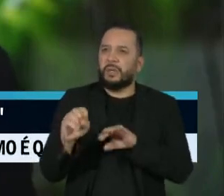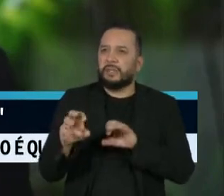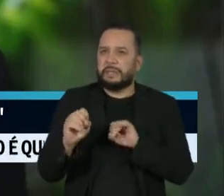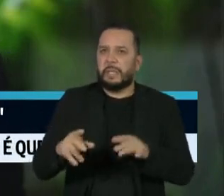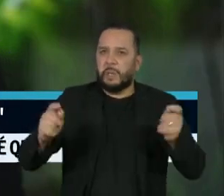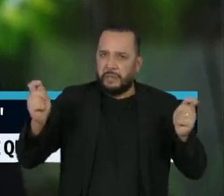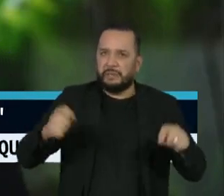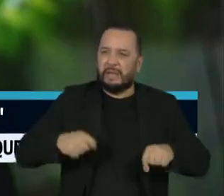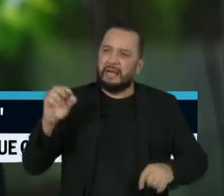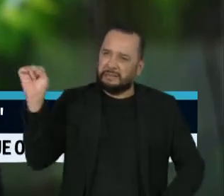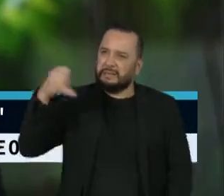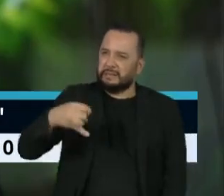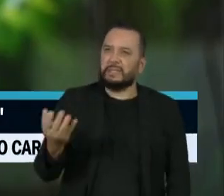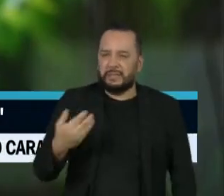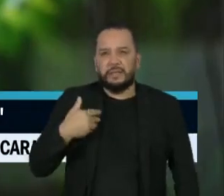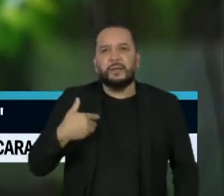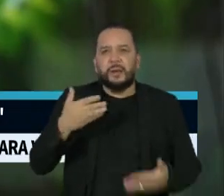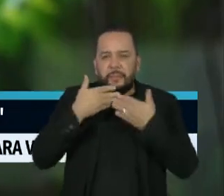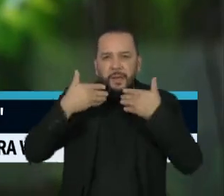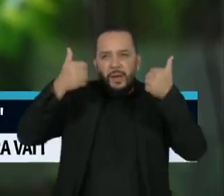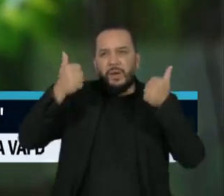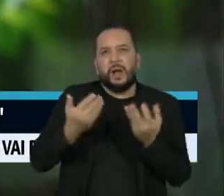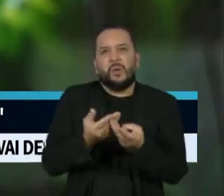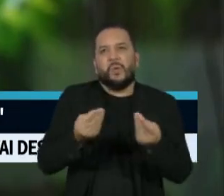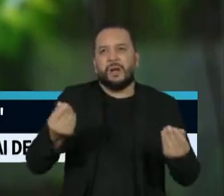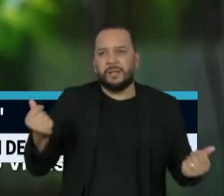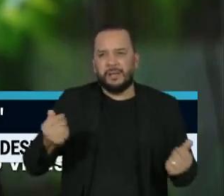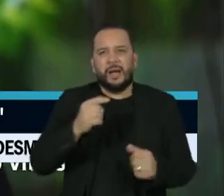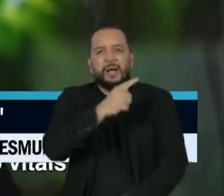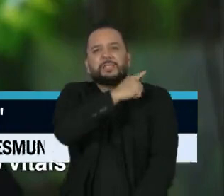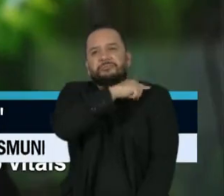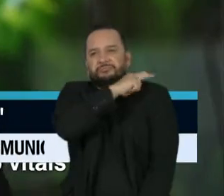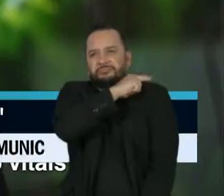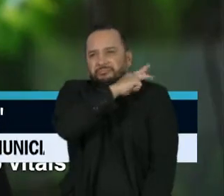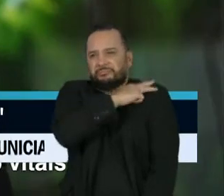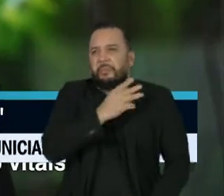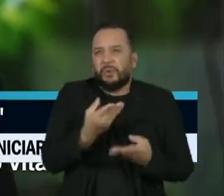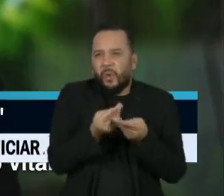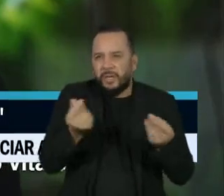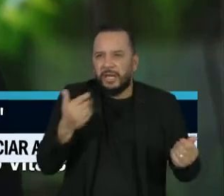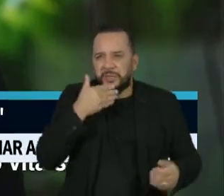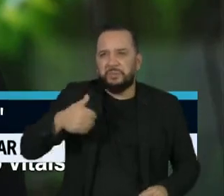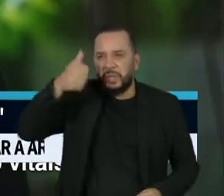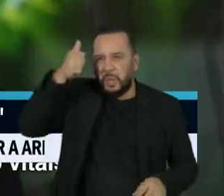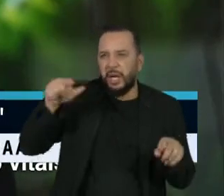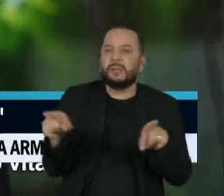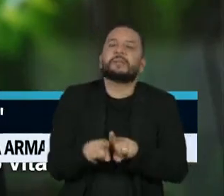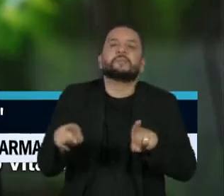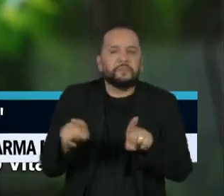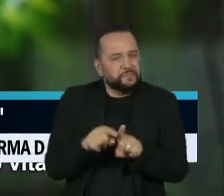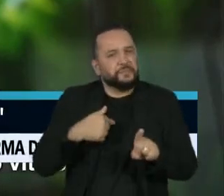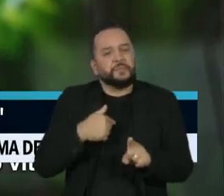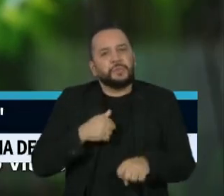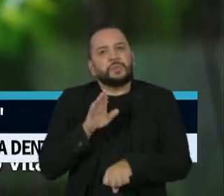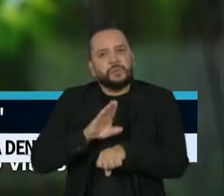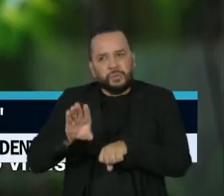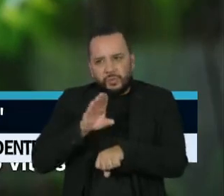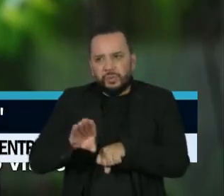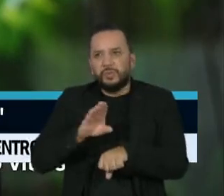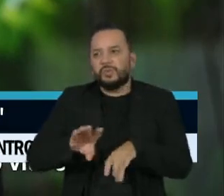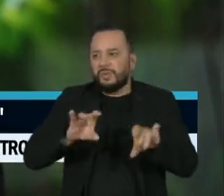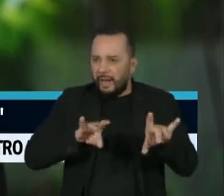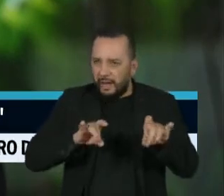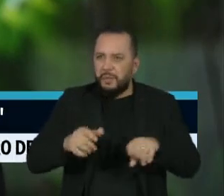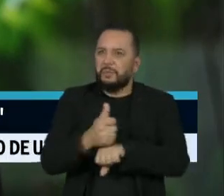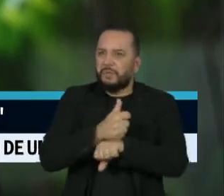possível, sim, melhorar a qualidade do ensino médio, introduzir os cursos profissionalizantes que